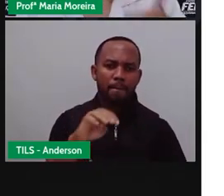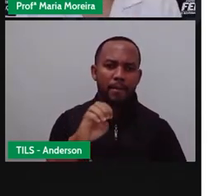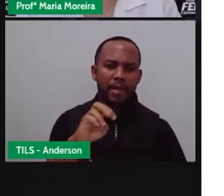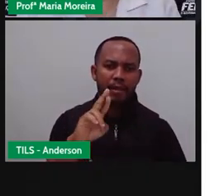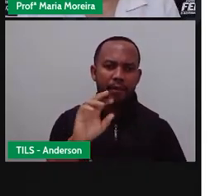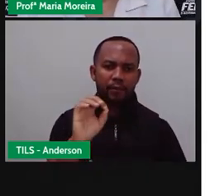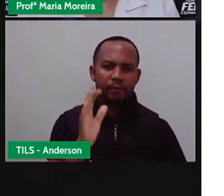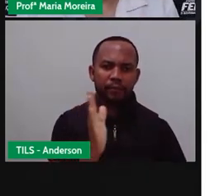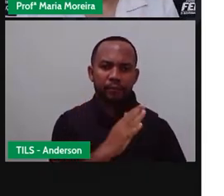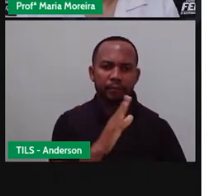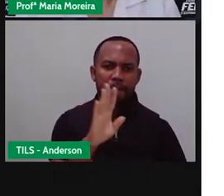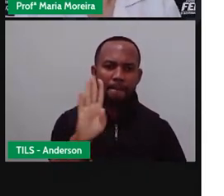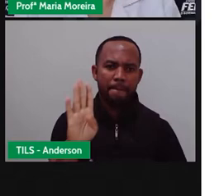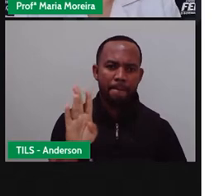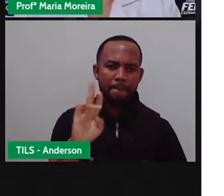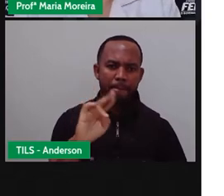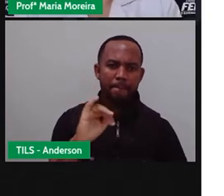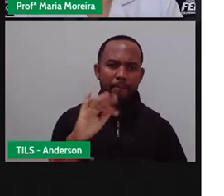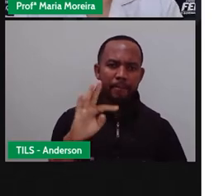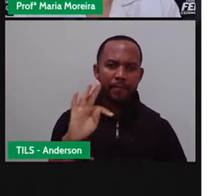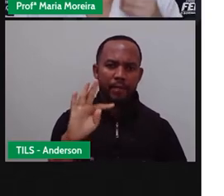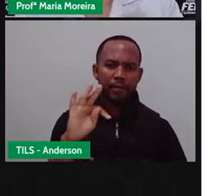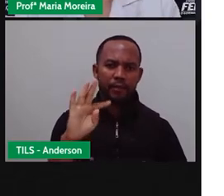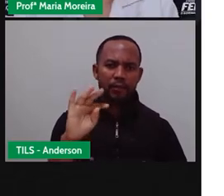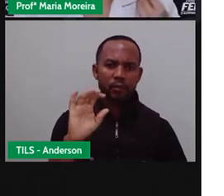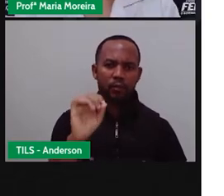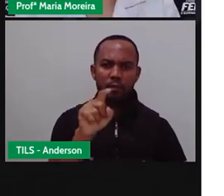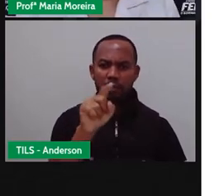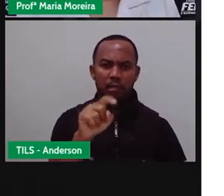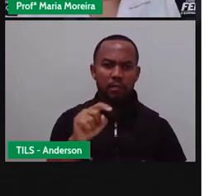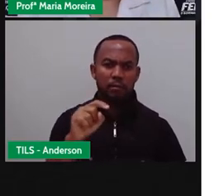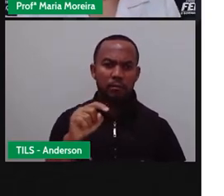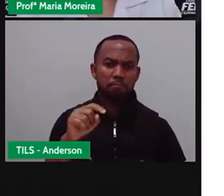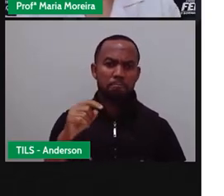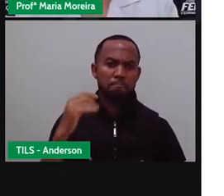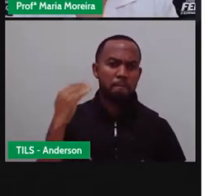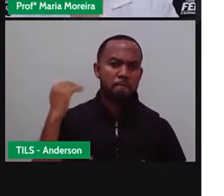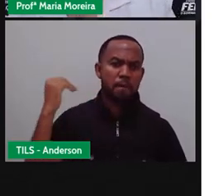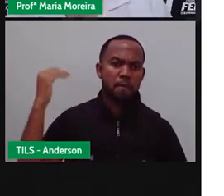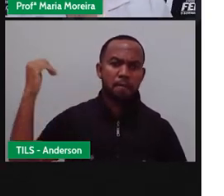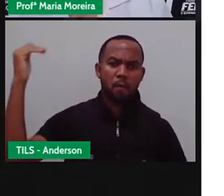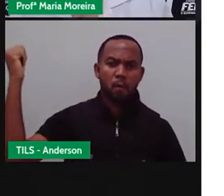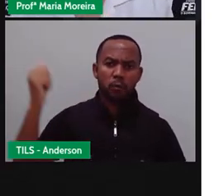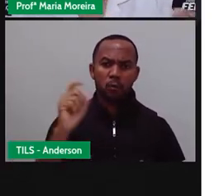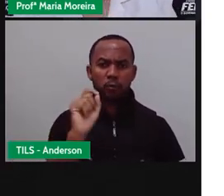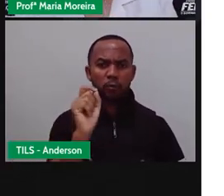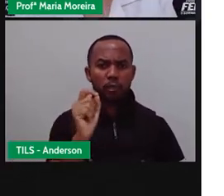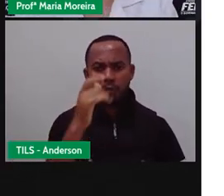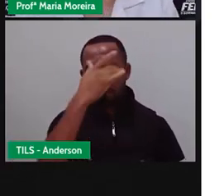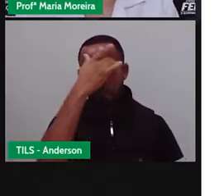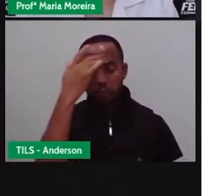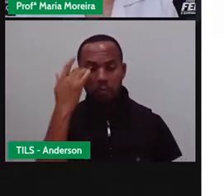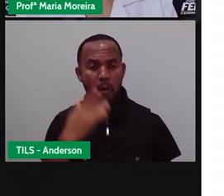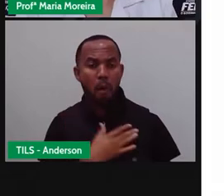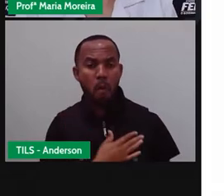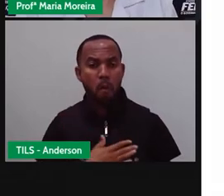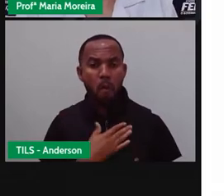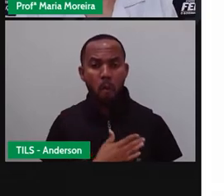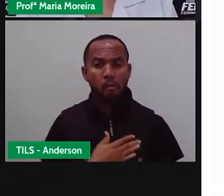mais premiados, né? E é um dos artistas brasileiros mais prestigiados no exterior